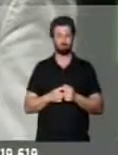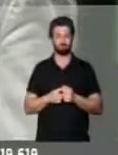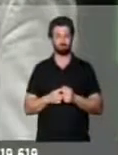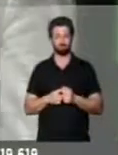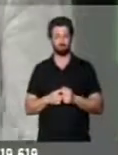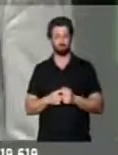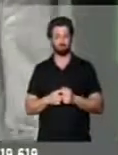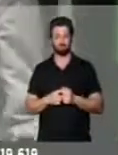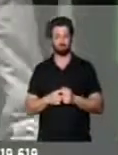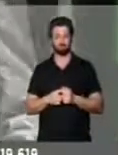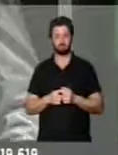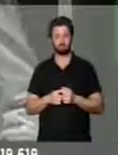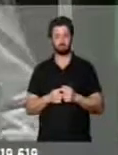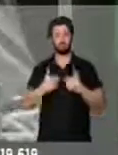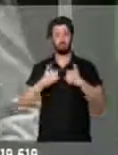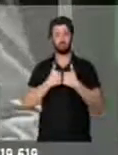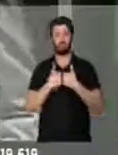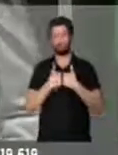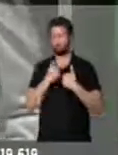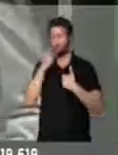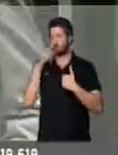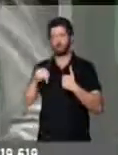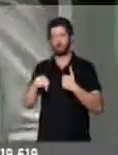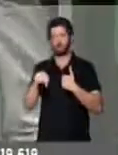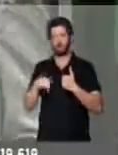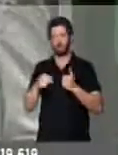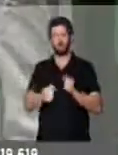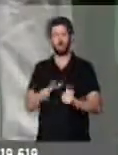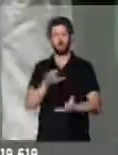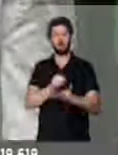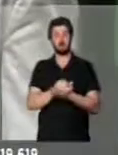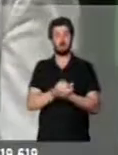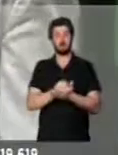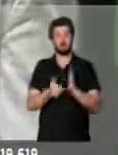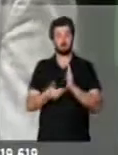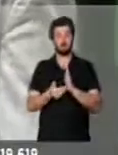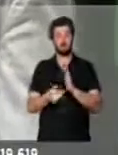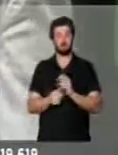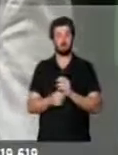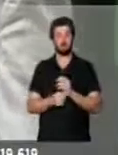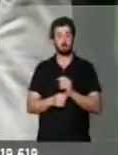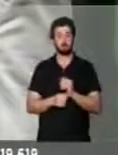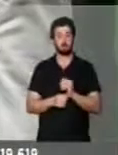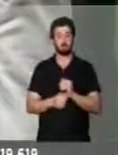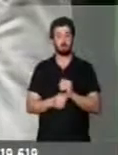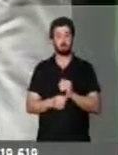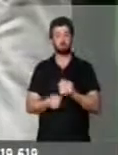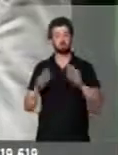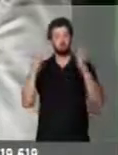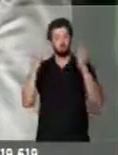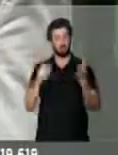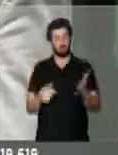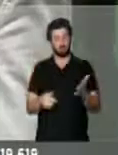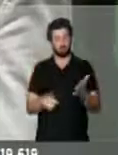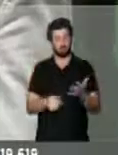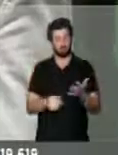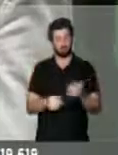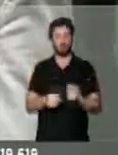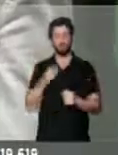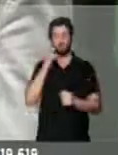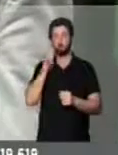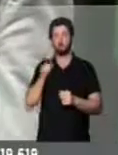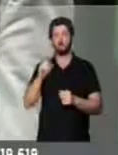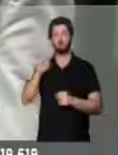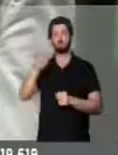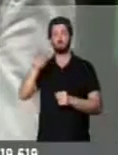eu quero deixar isso aqui registrado nos anais e parabenizar o Sandrinho e seu pai